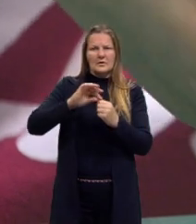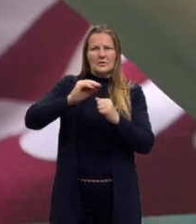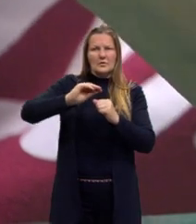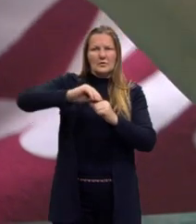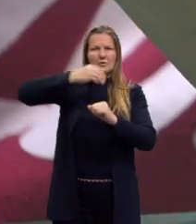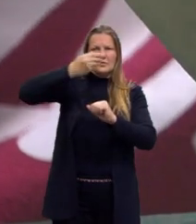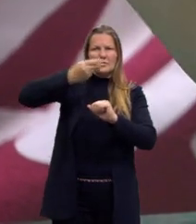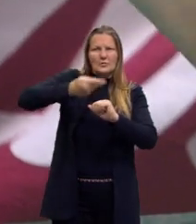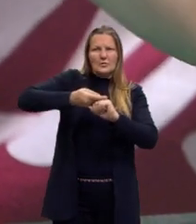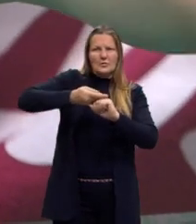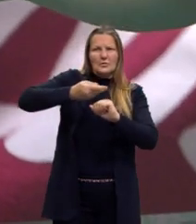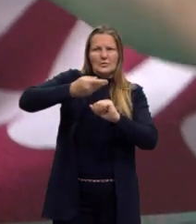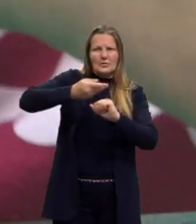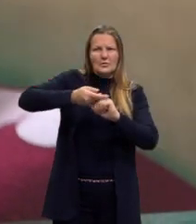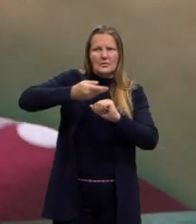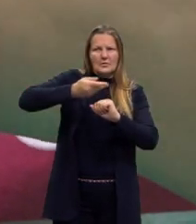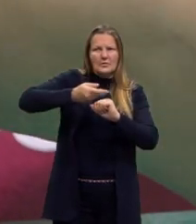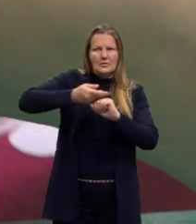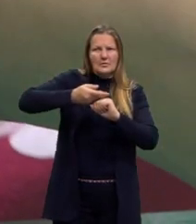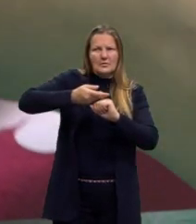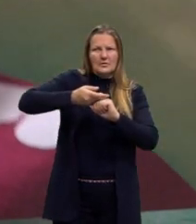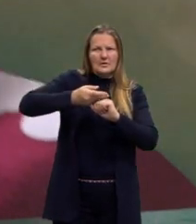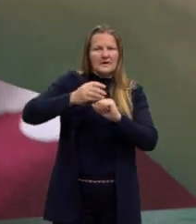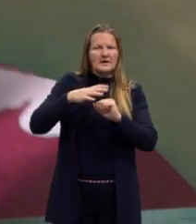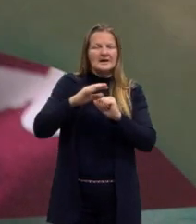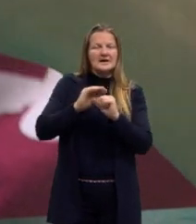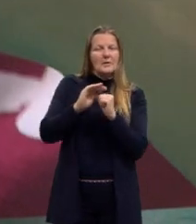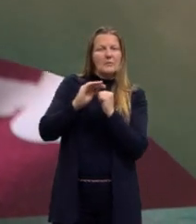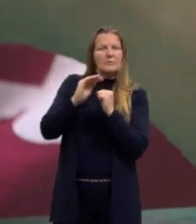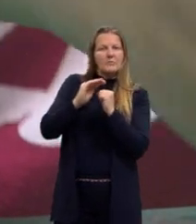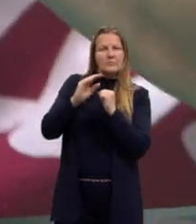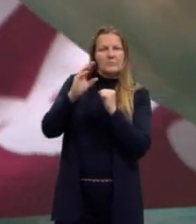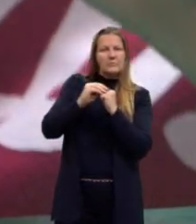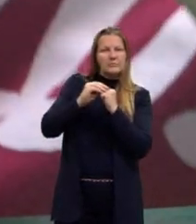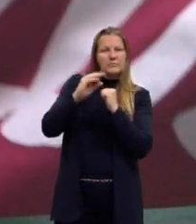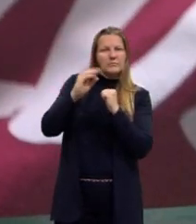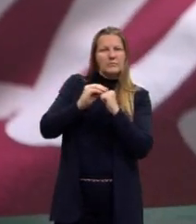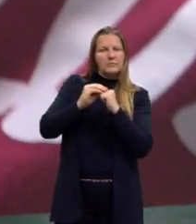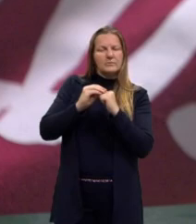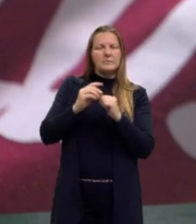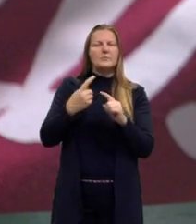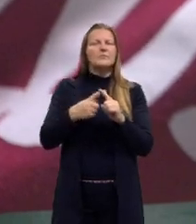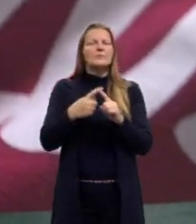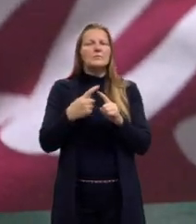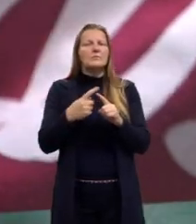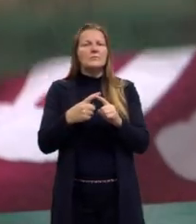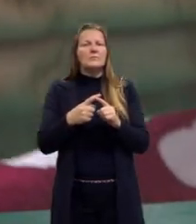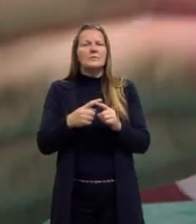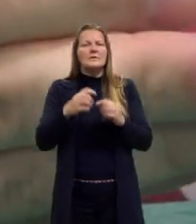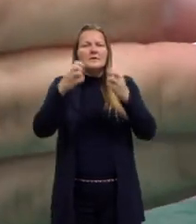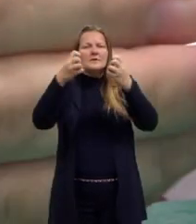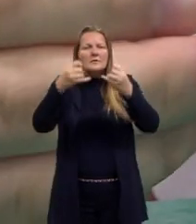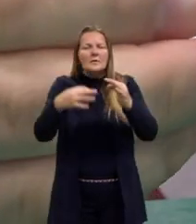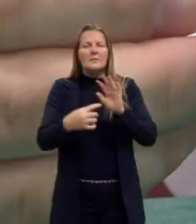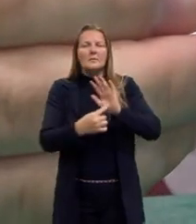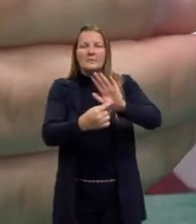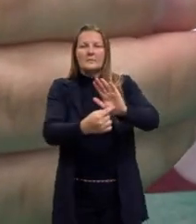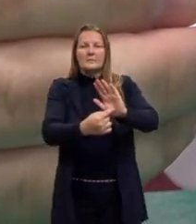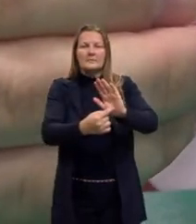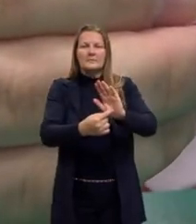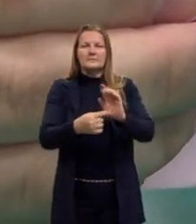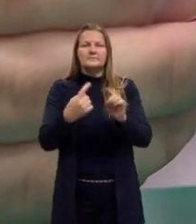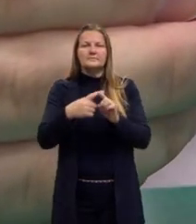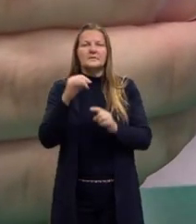e vou virar. O que aconteceu? Grudou também. Tá. Então o que eu quero mostrar para vocês, né?